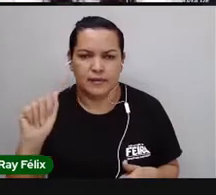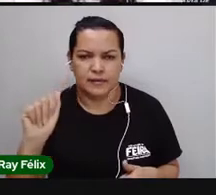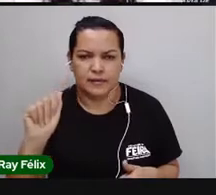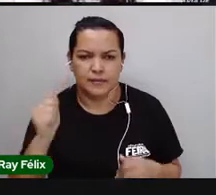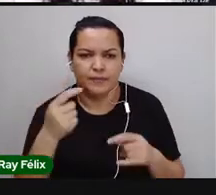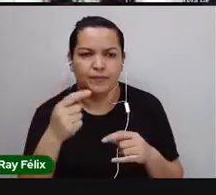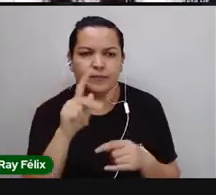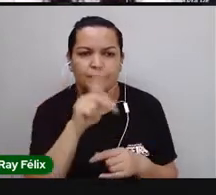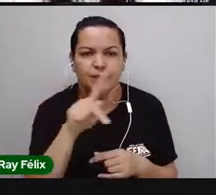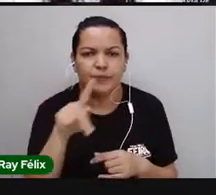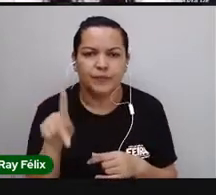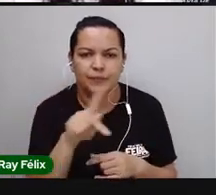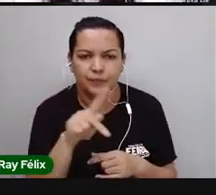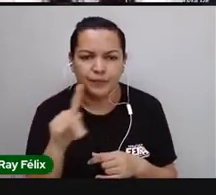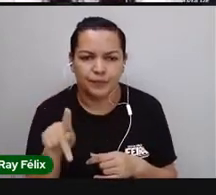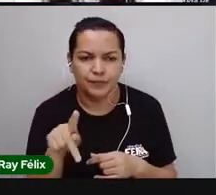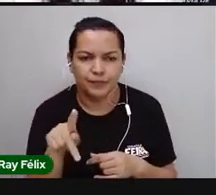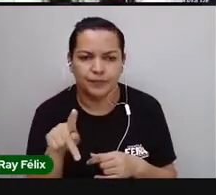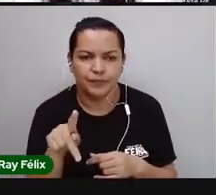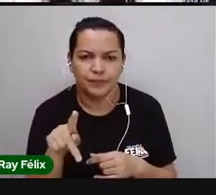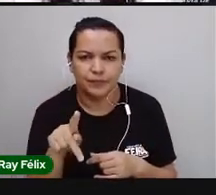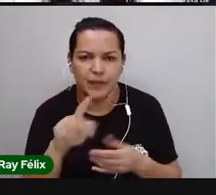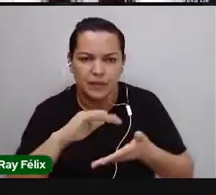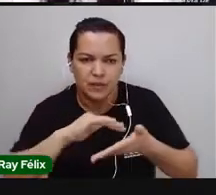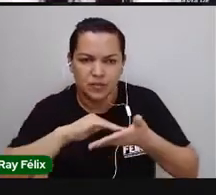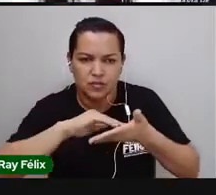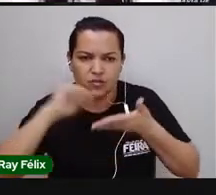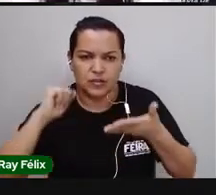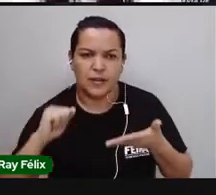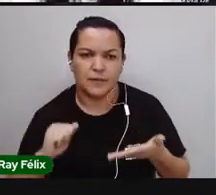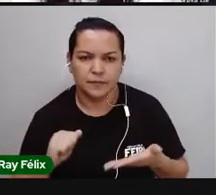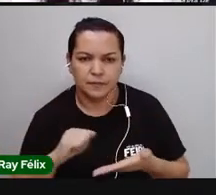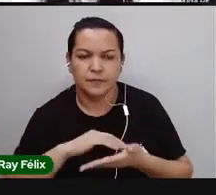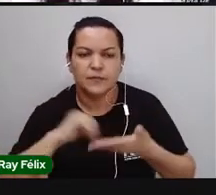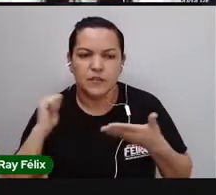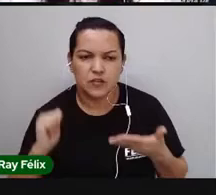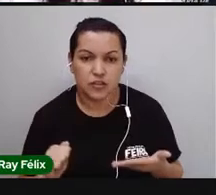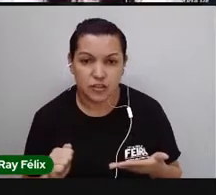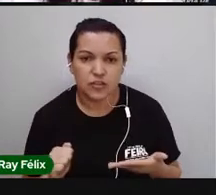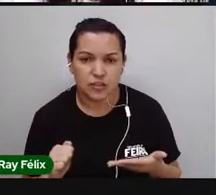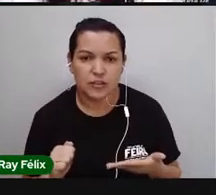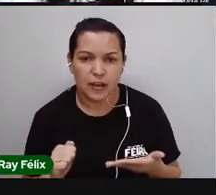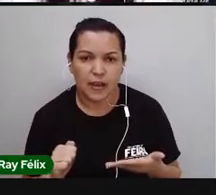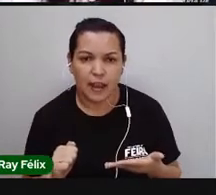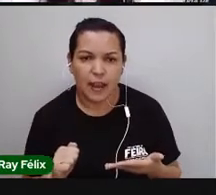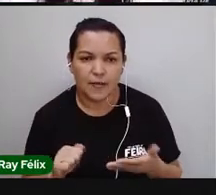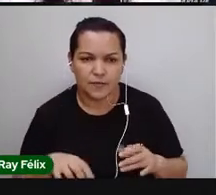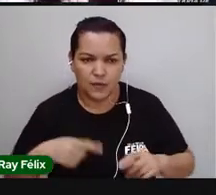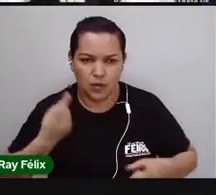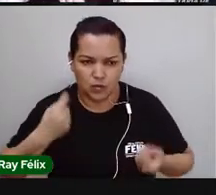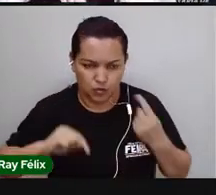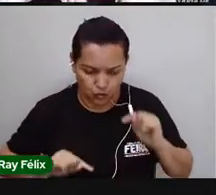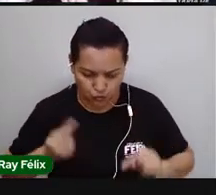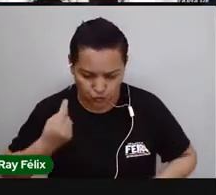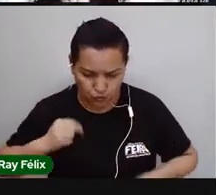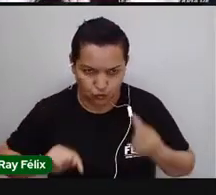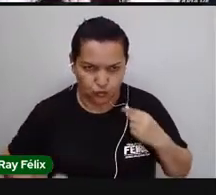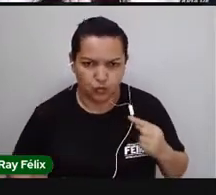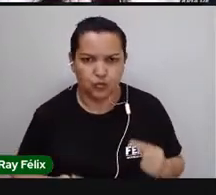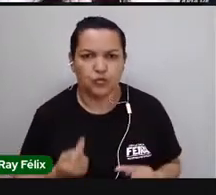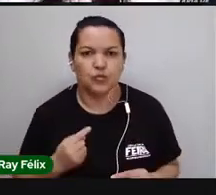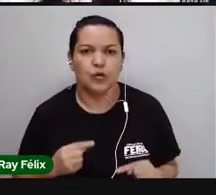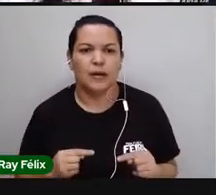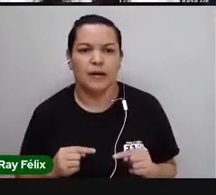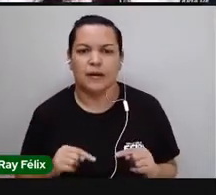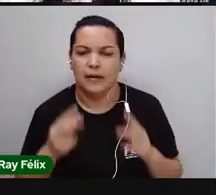a Pró vai fazer o seguinte, a Pró vai tirar esse sistema circulatório. Então, momentaneamente,